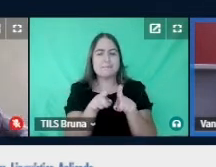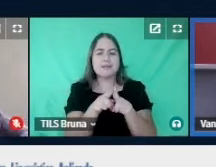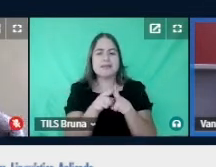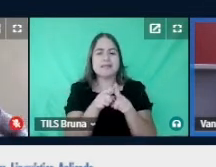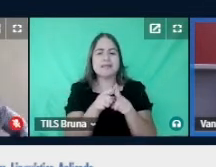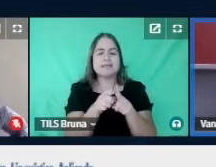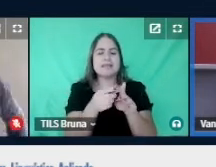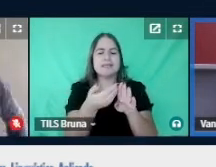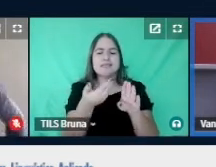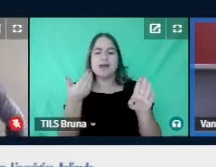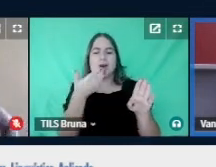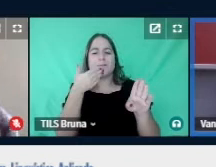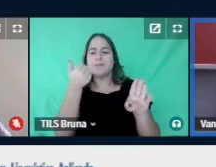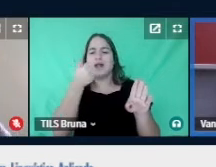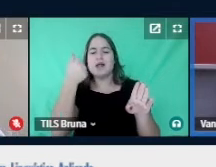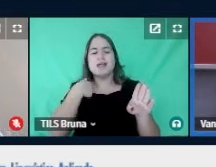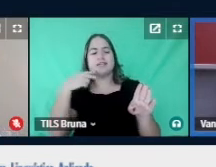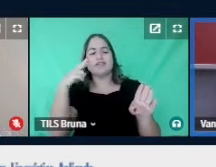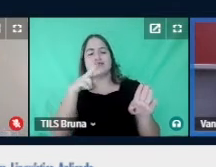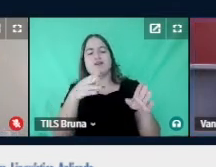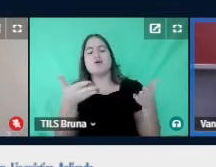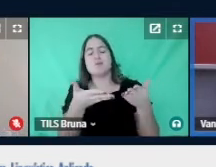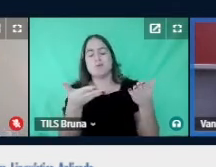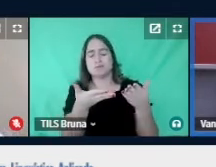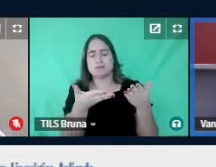melhor de tudo que nós vamos assistir hoje.